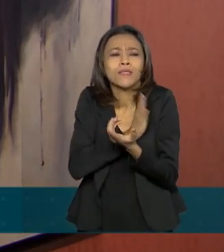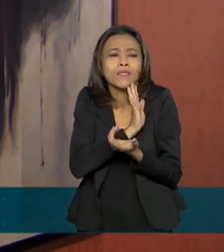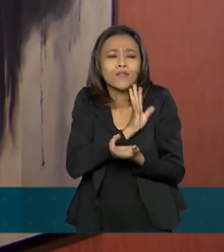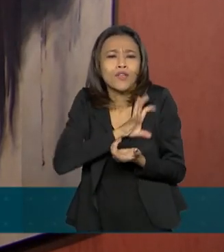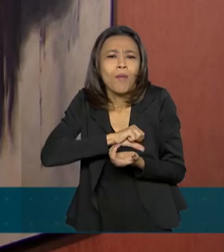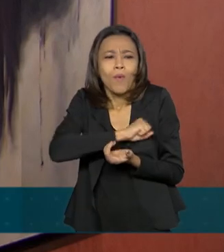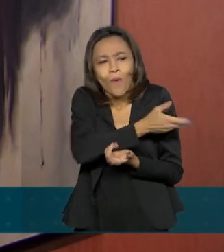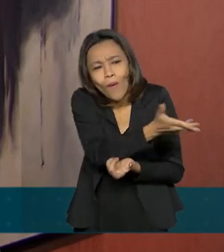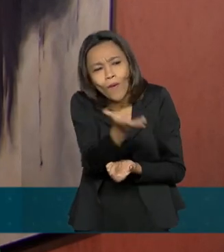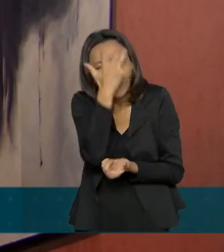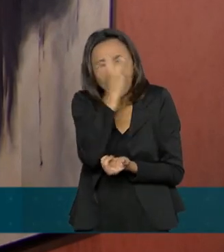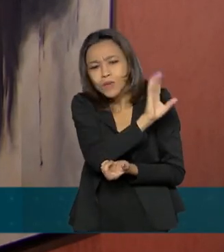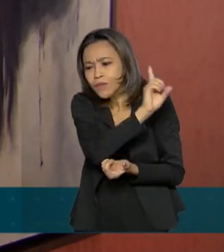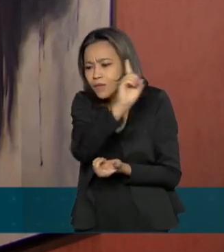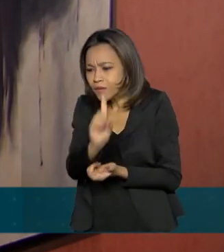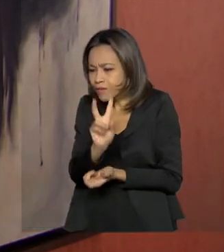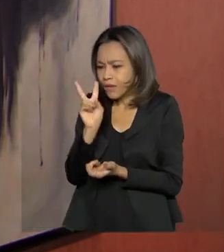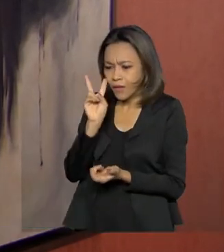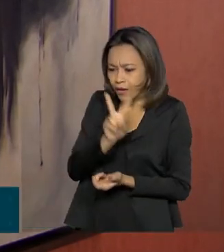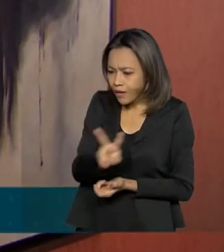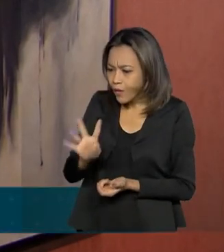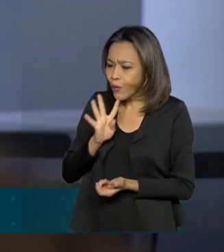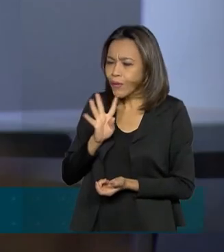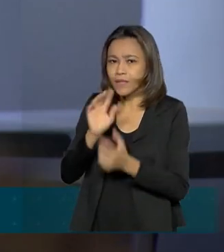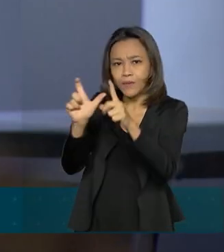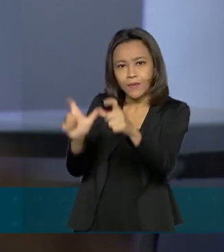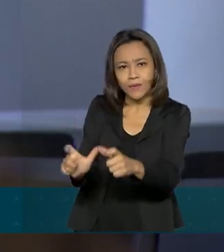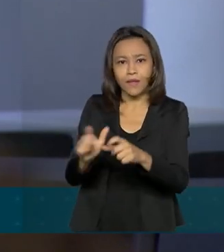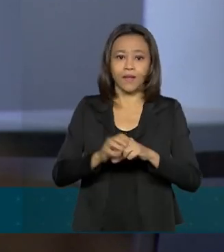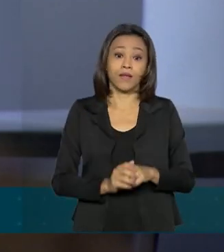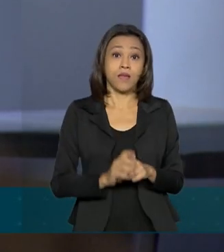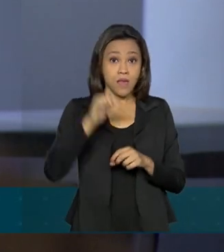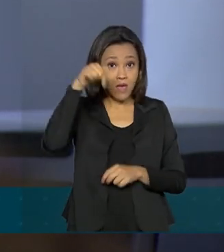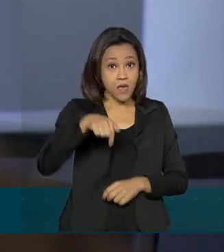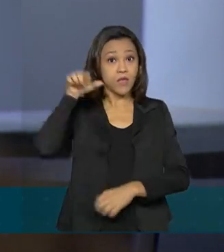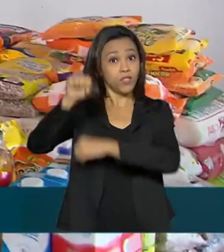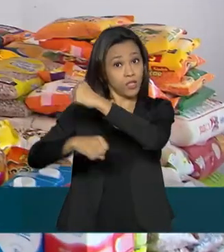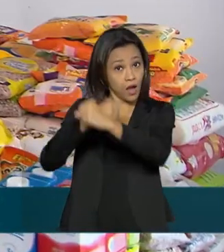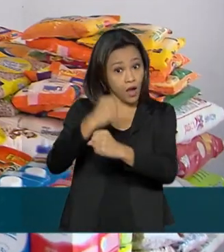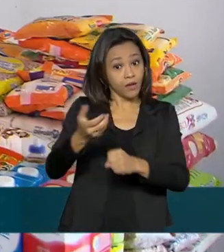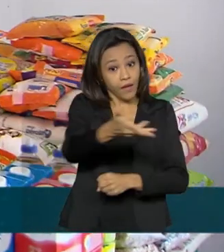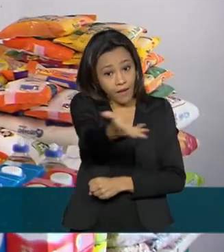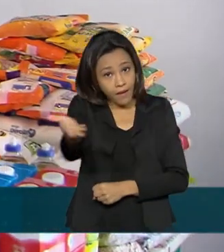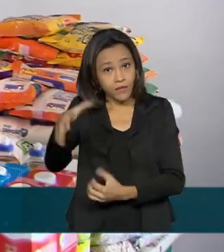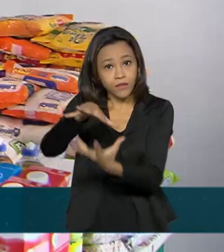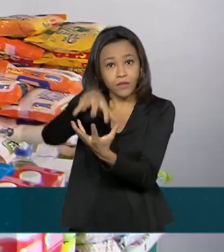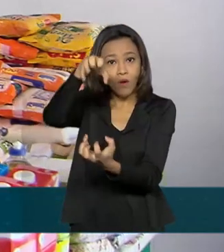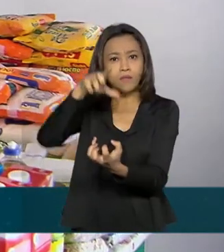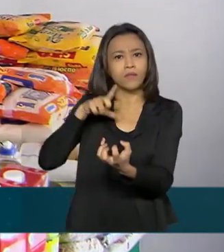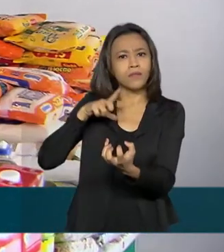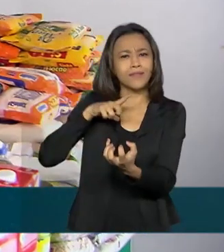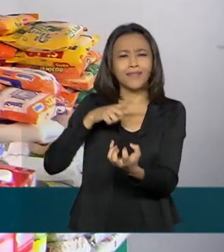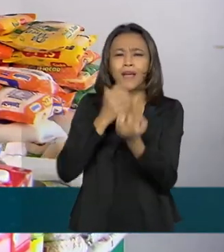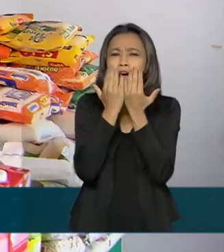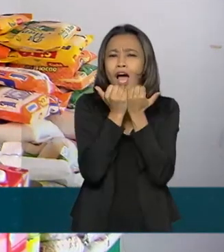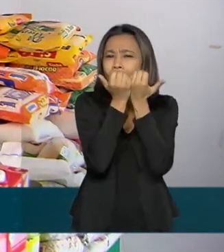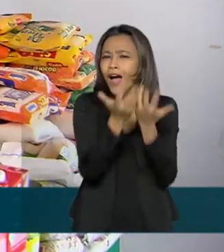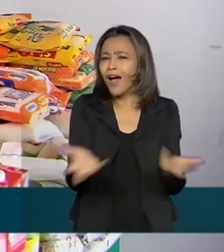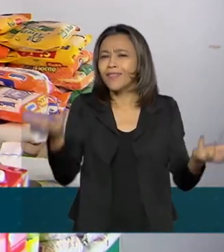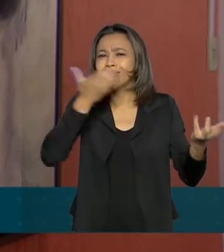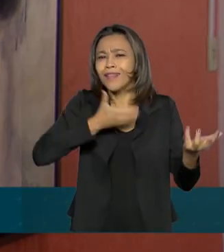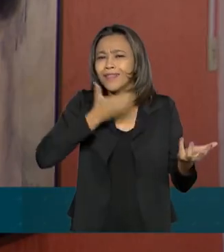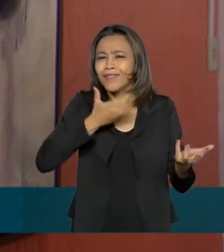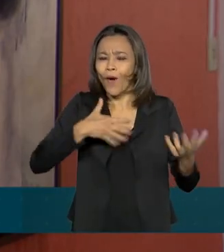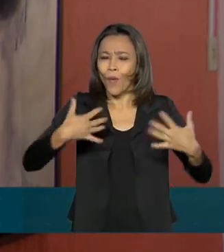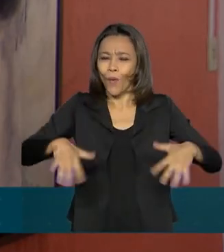pessoas que vêm conhecer de perto a nossa realidade. E neste ano, esses idosos vão poder contar com uma ceia natalina mais